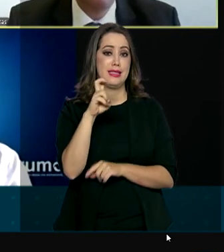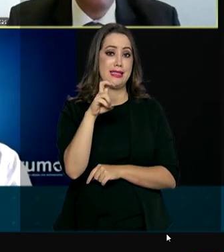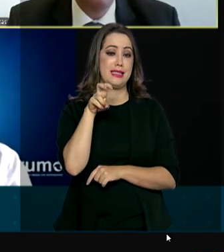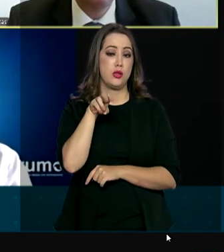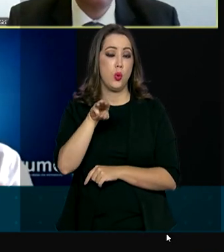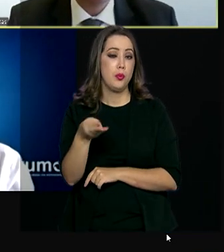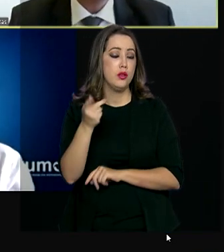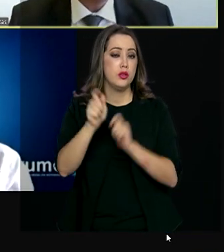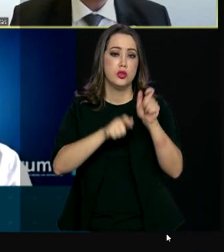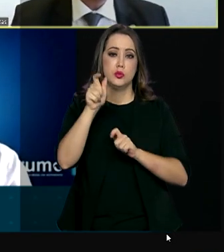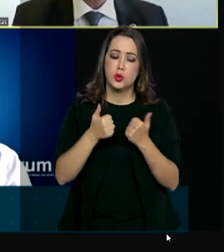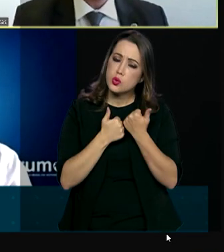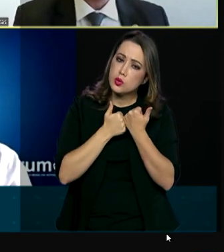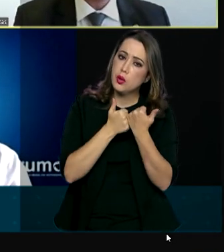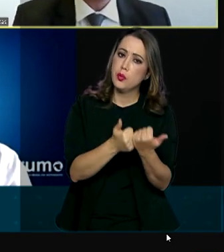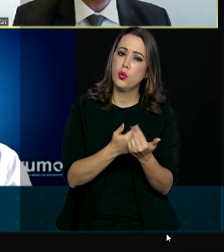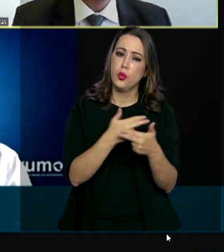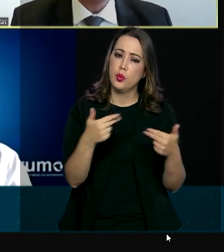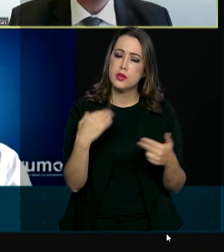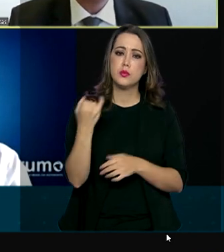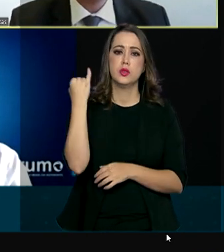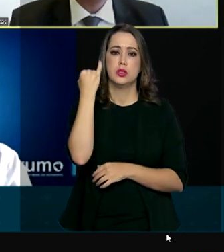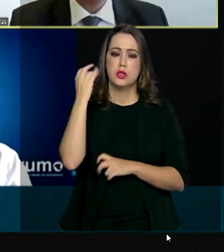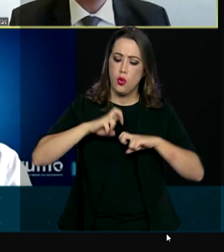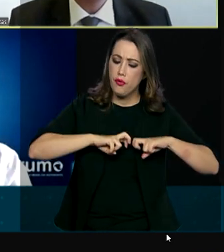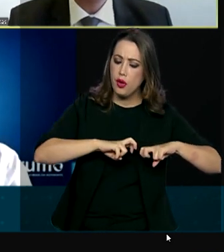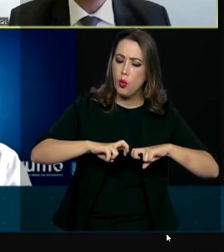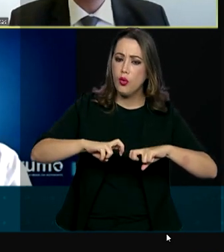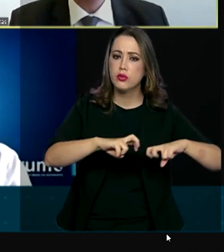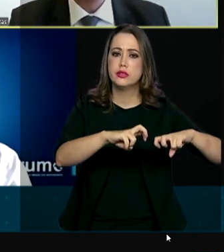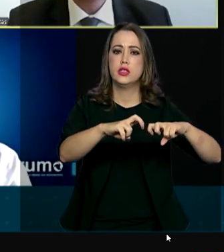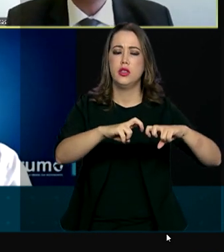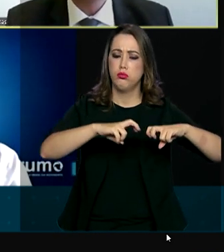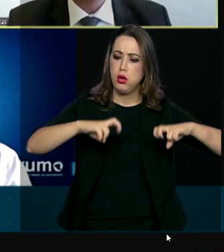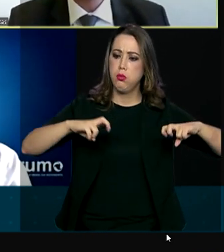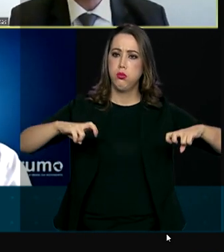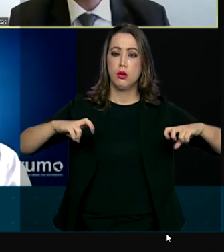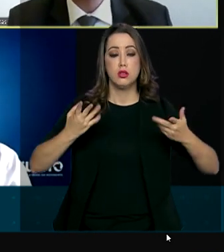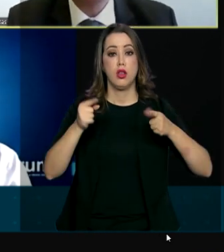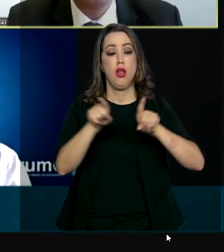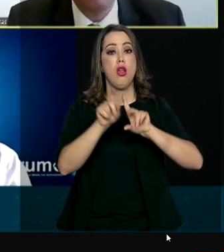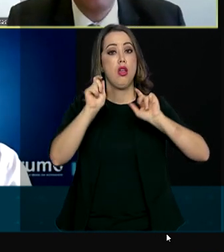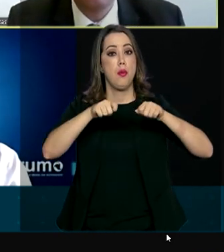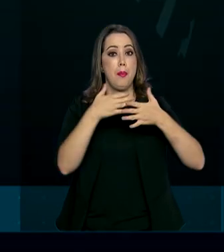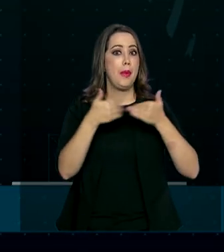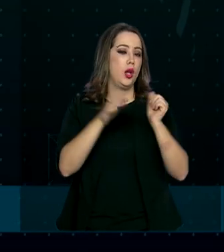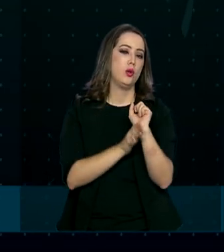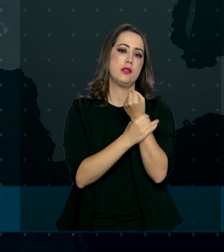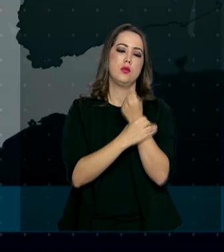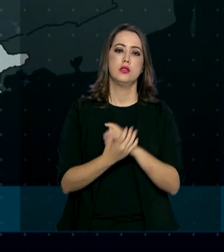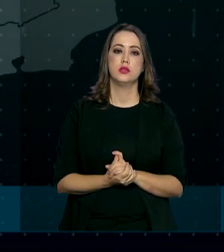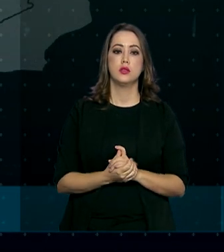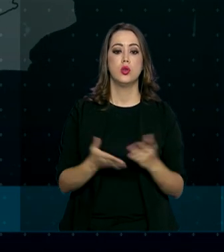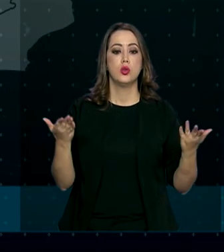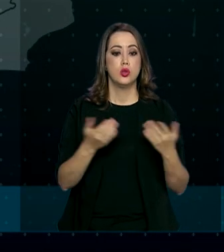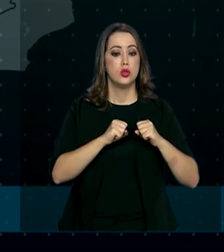beneficiadas com empreendimentos importantes, contornos ferroviários, duplicação, construção de pátio, aumento da segurança. O sistema